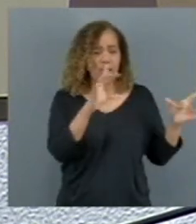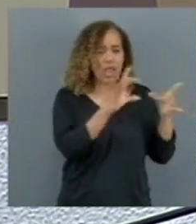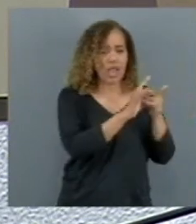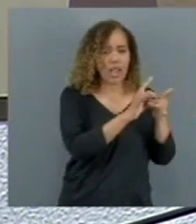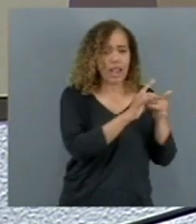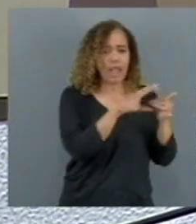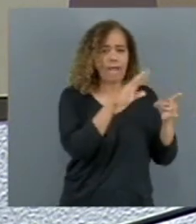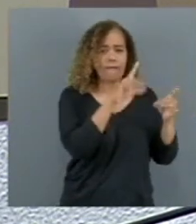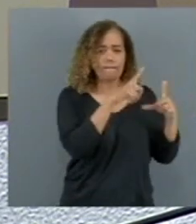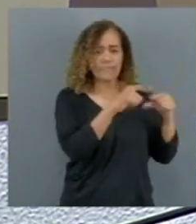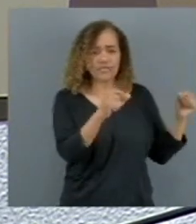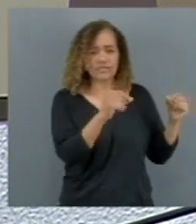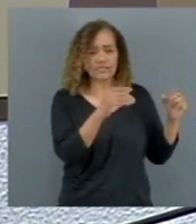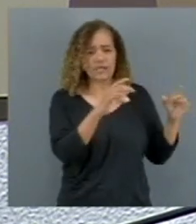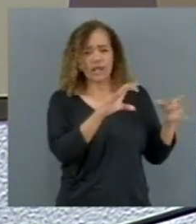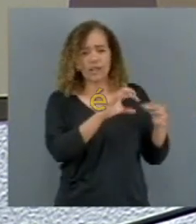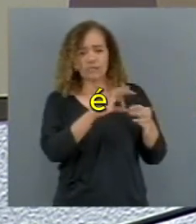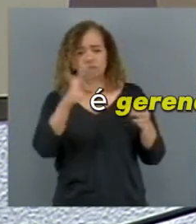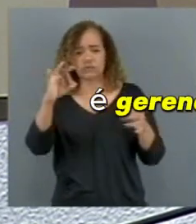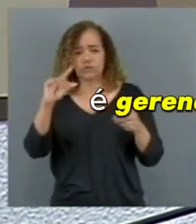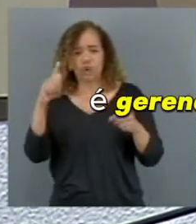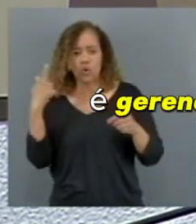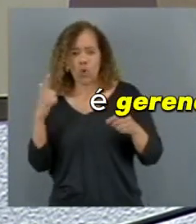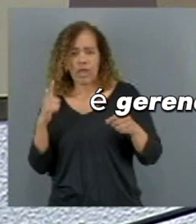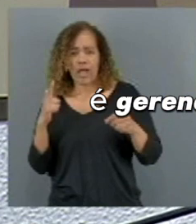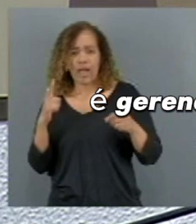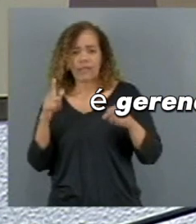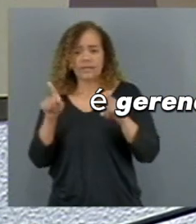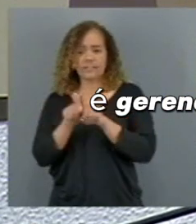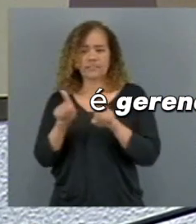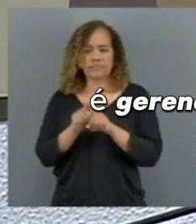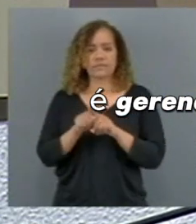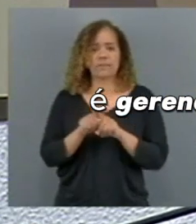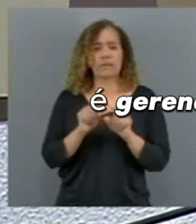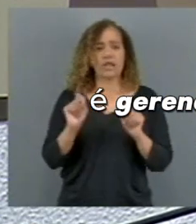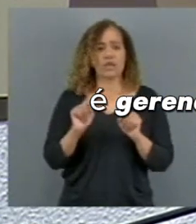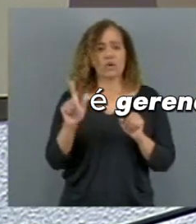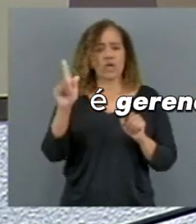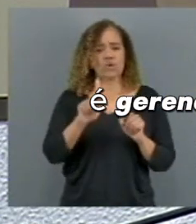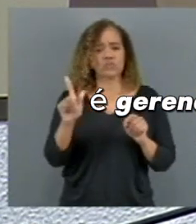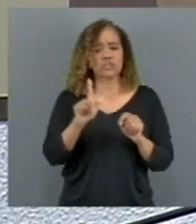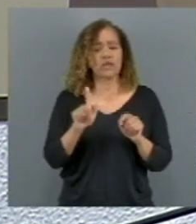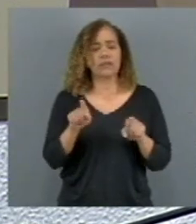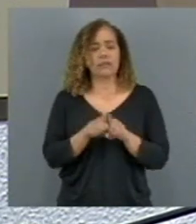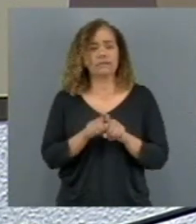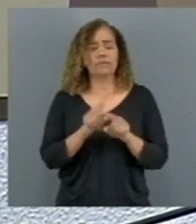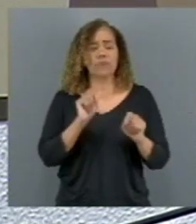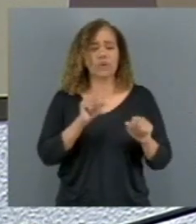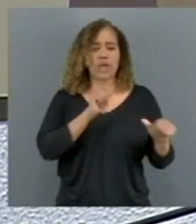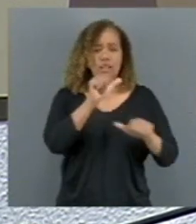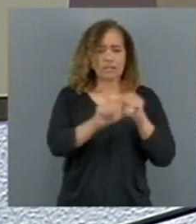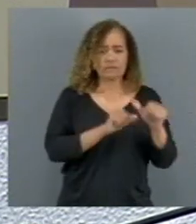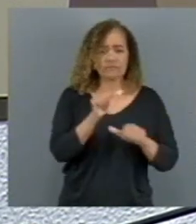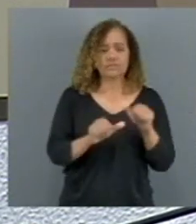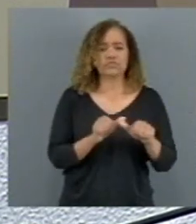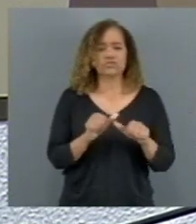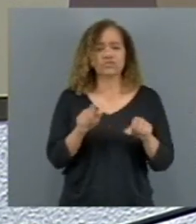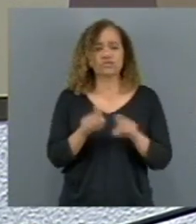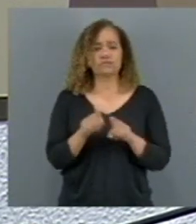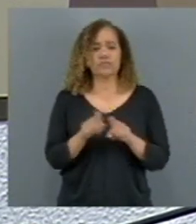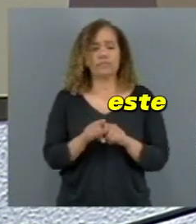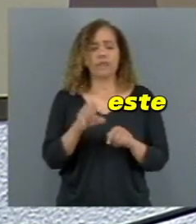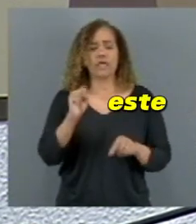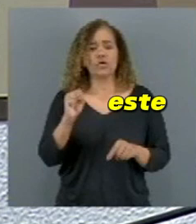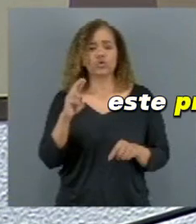Lusiânia. Goiás é gerenciado pela Superintendência de Desenvolvimento do Centro-Oeste, Sudeco.